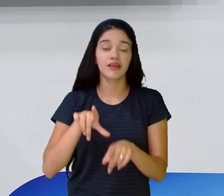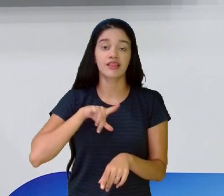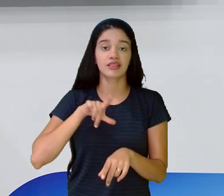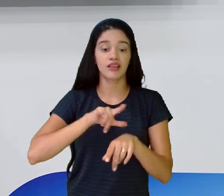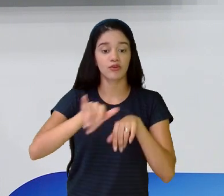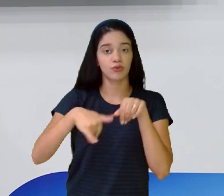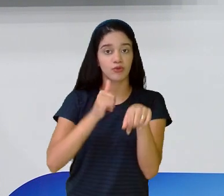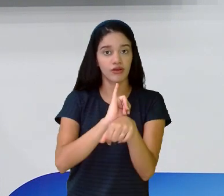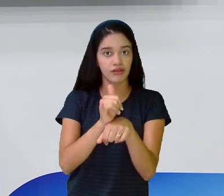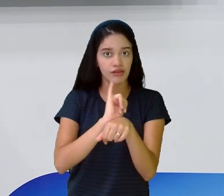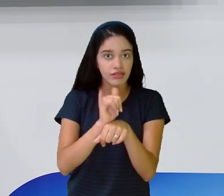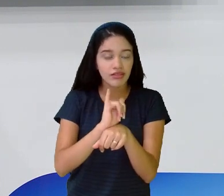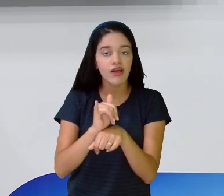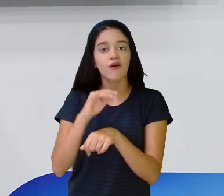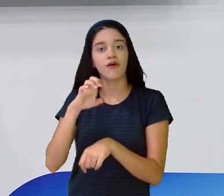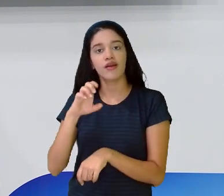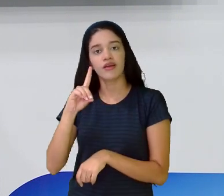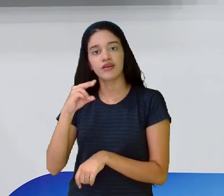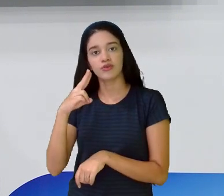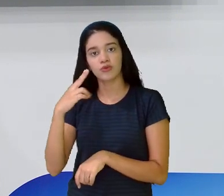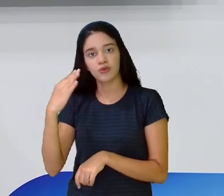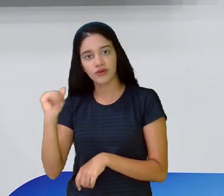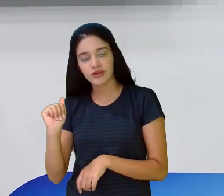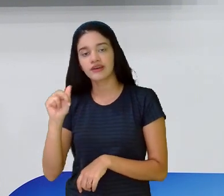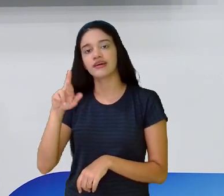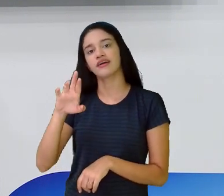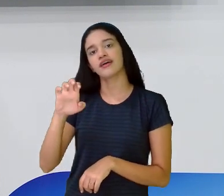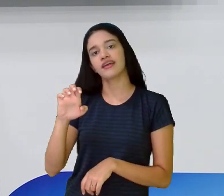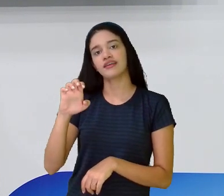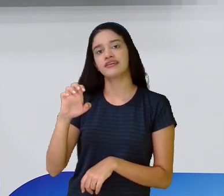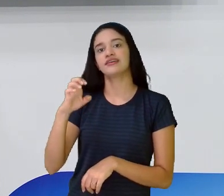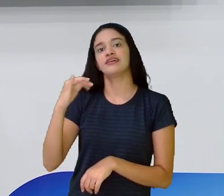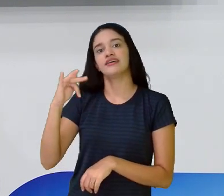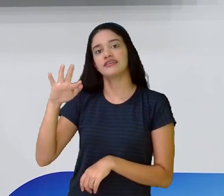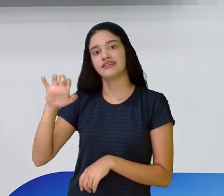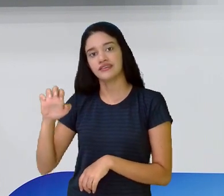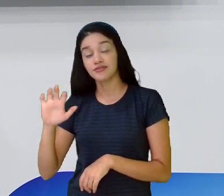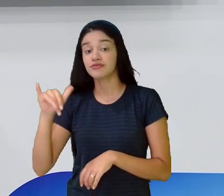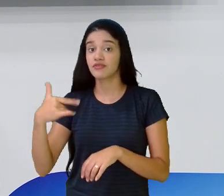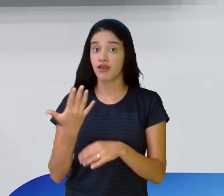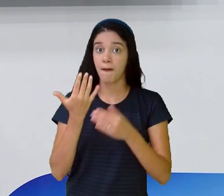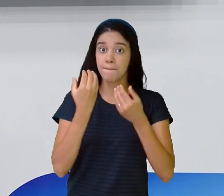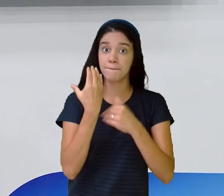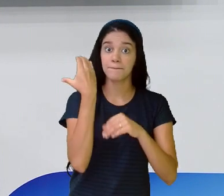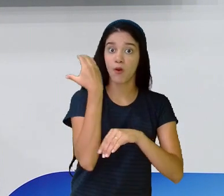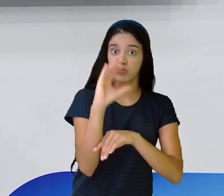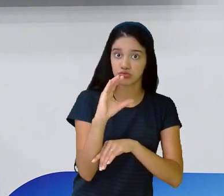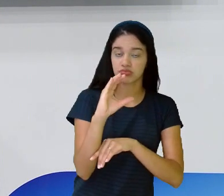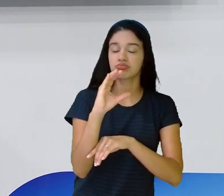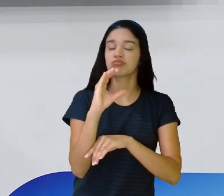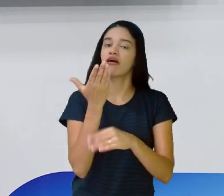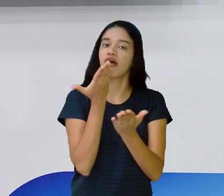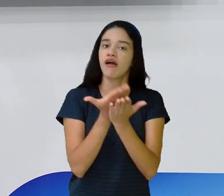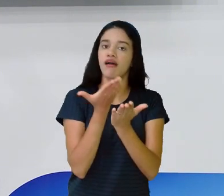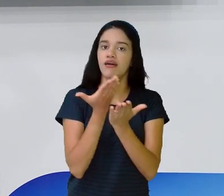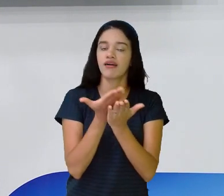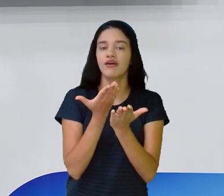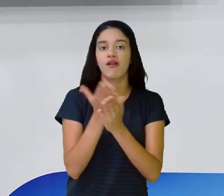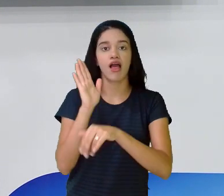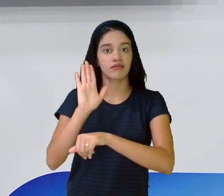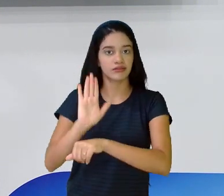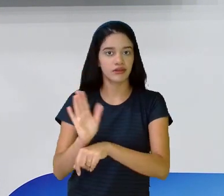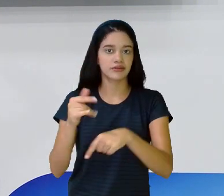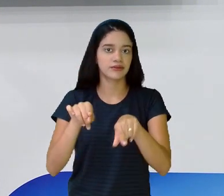YouTube, que você também, onde será postado mais tarde as aulas e você acompanha não só a aula do dia, como também